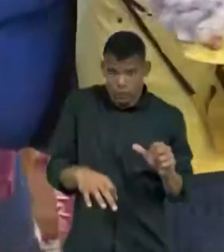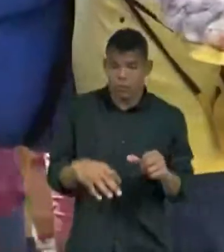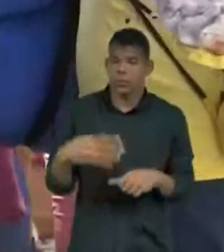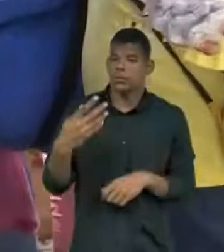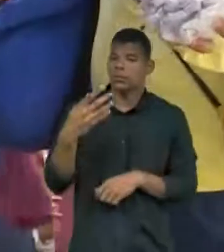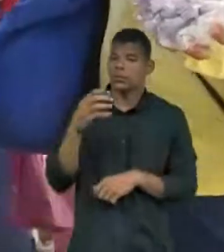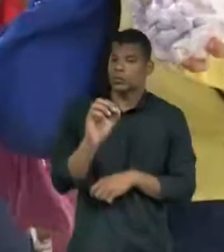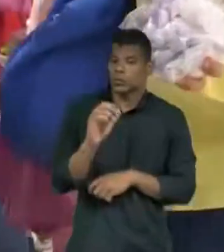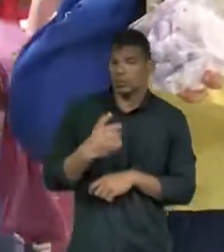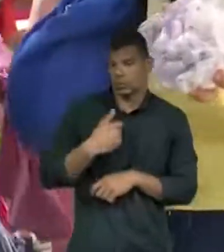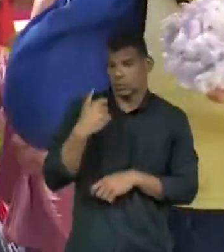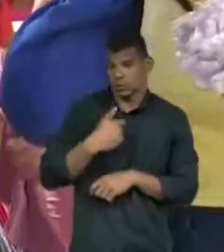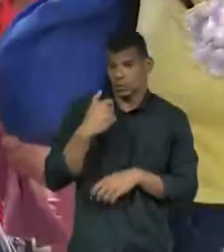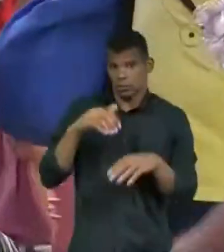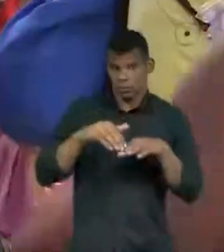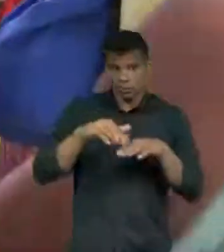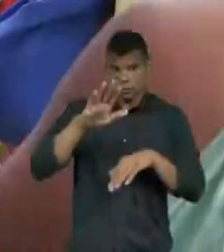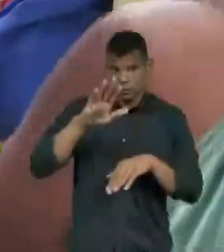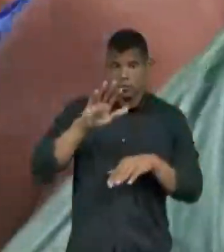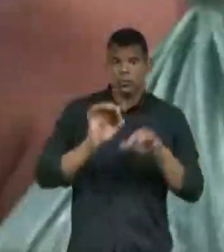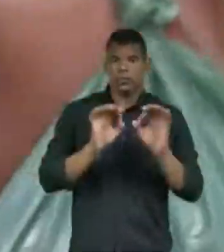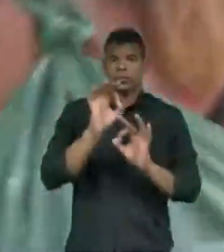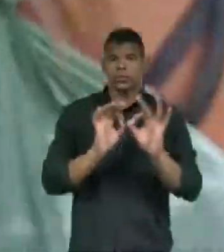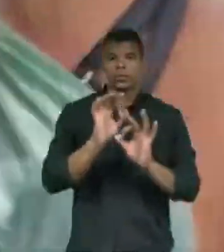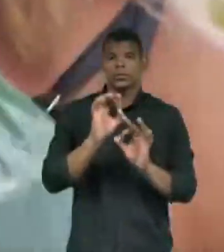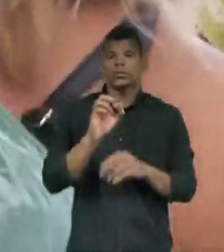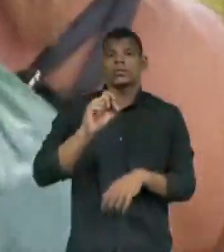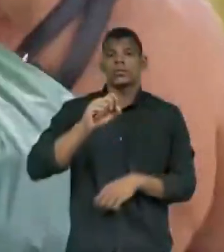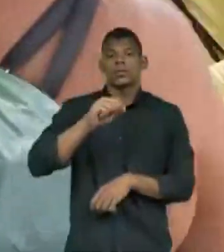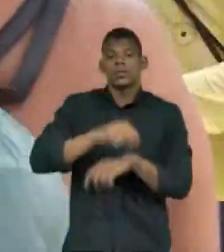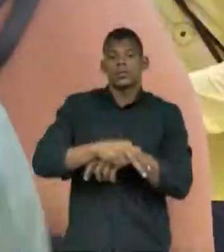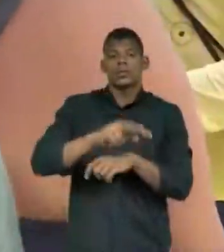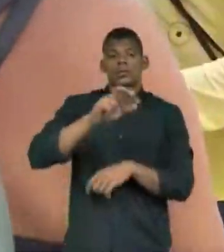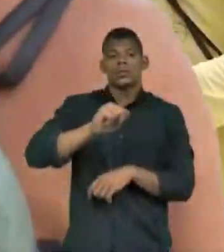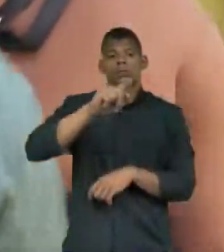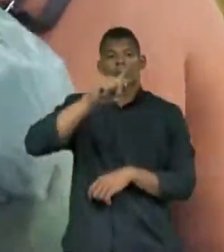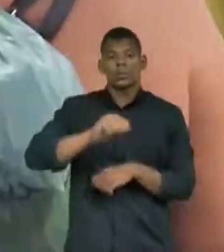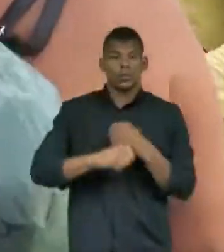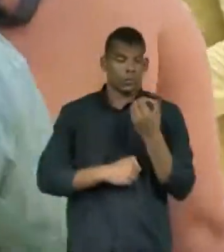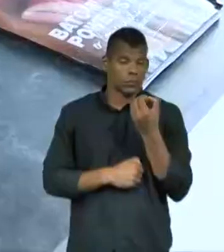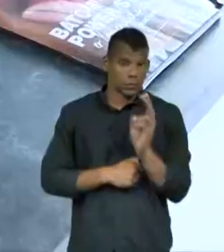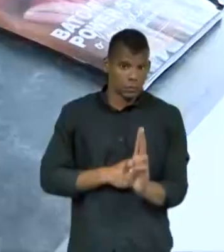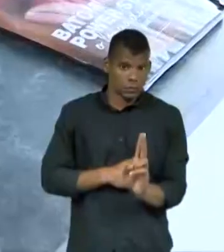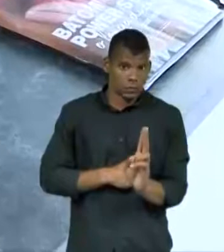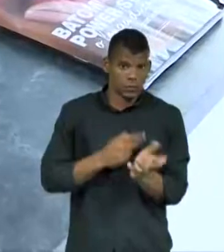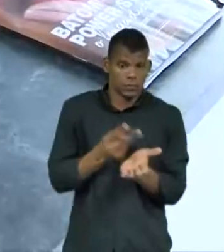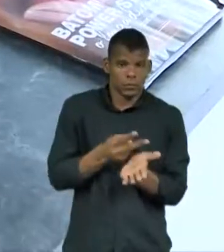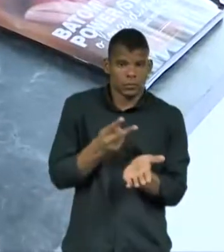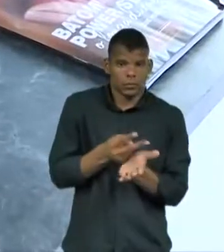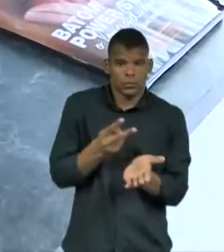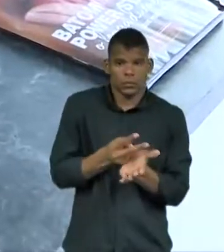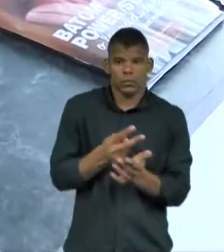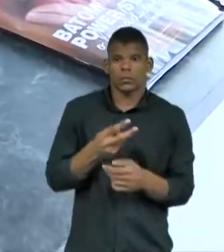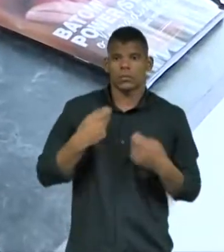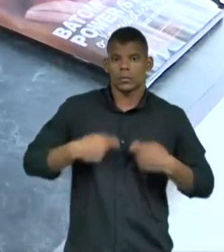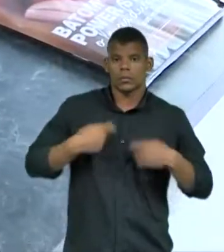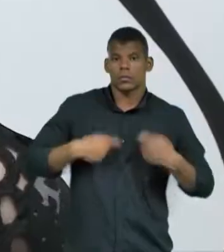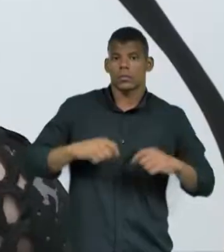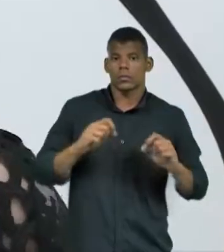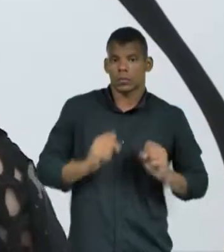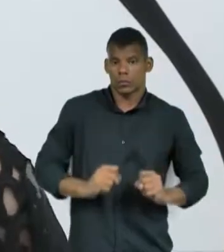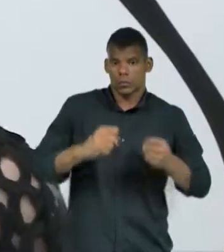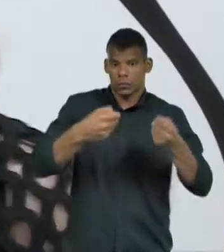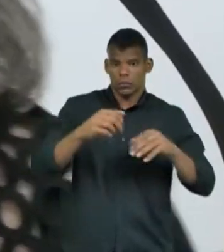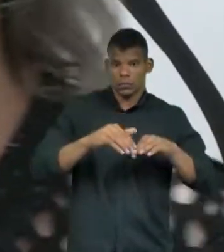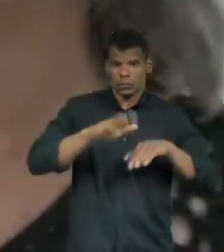anos, estar preparado para conseguir uma vaga de emprego ou até mesmo se manter em uma, requer mais esforço ainda. Por